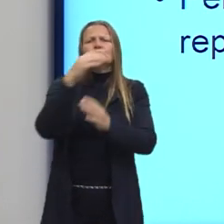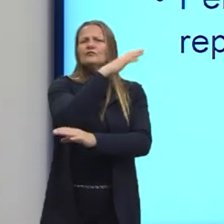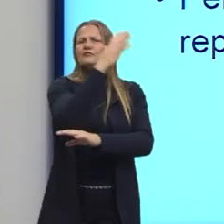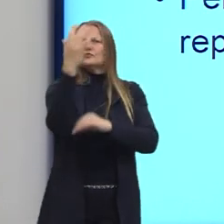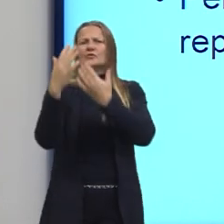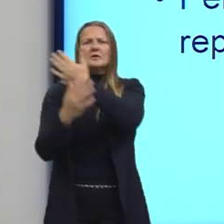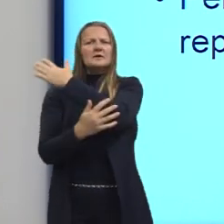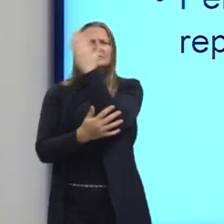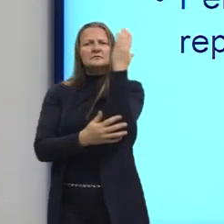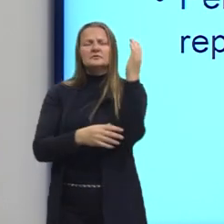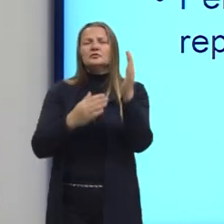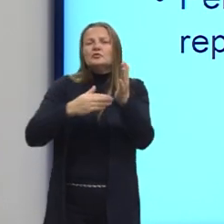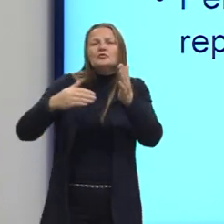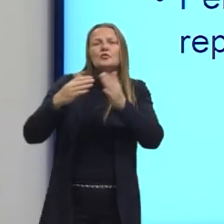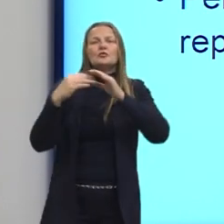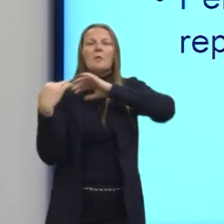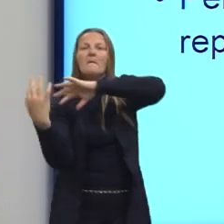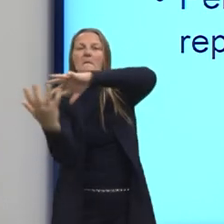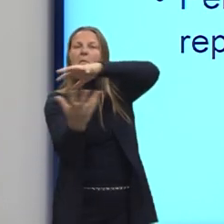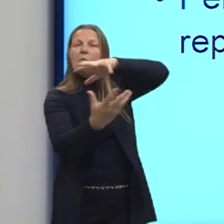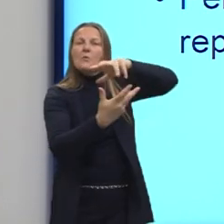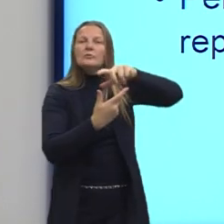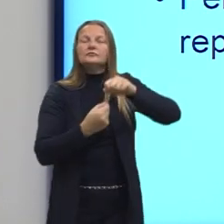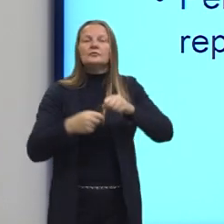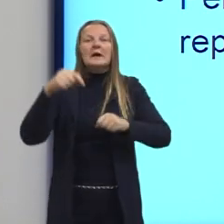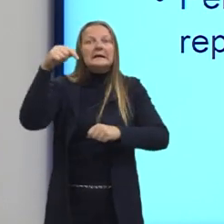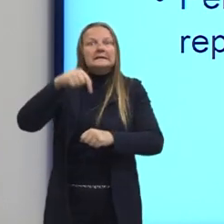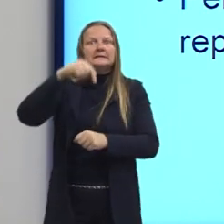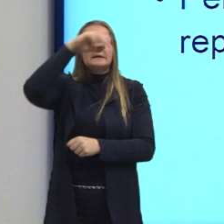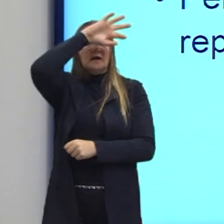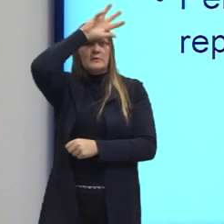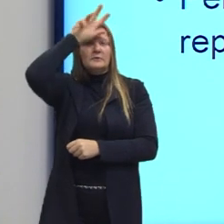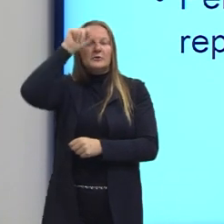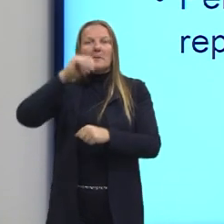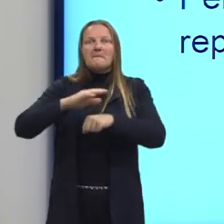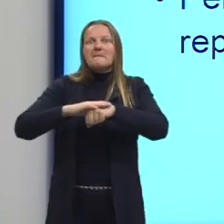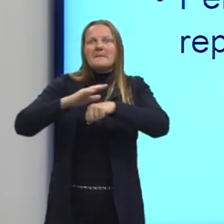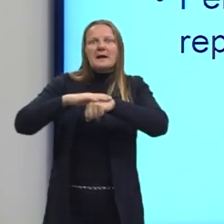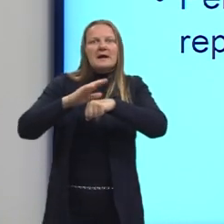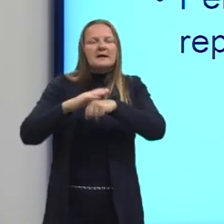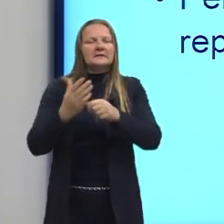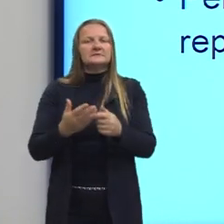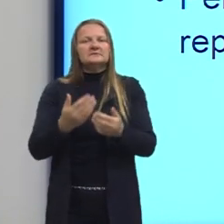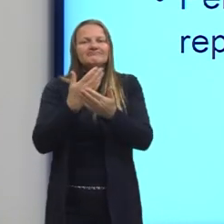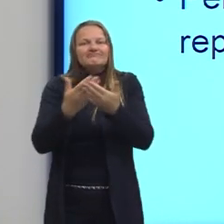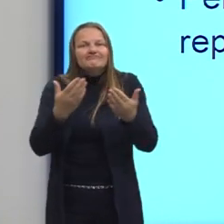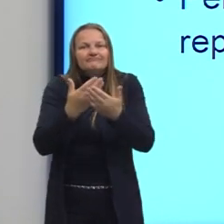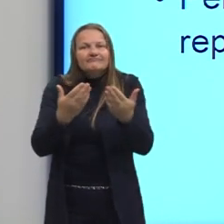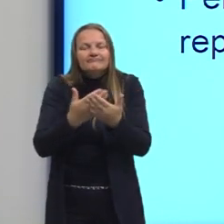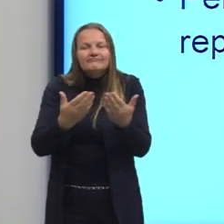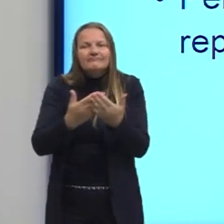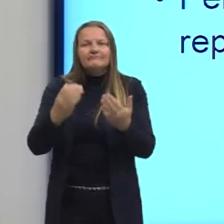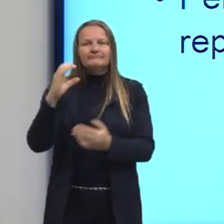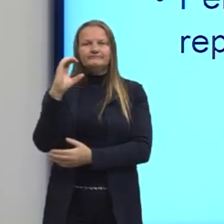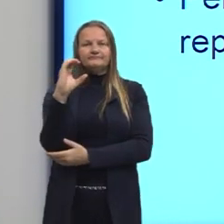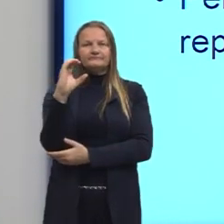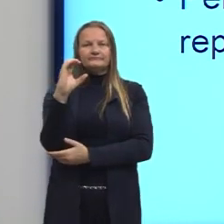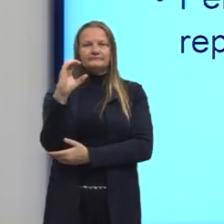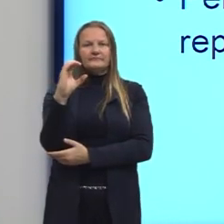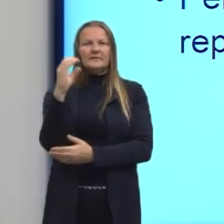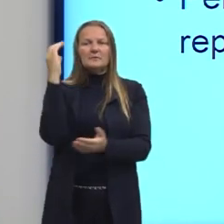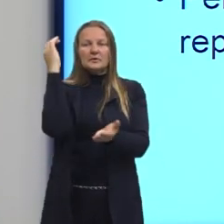tropicais de todo o mundo. As perdas, então, de carbono causadas por esses